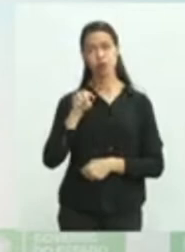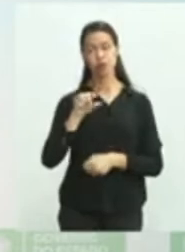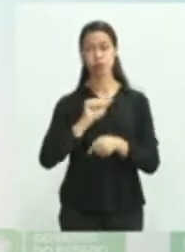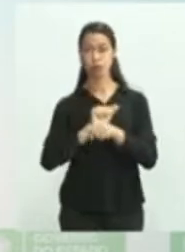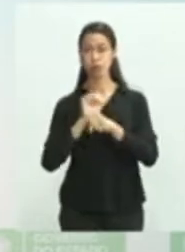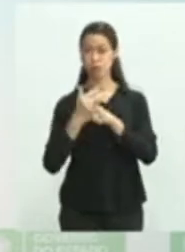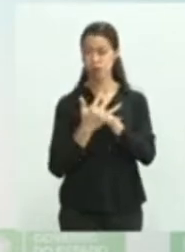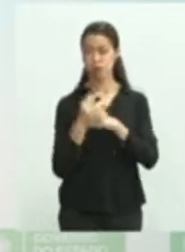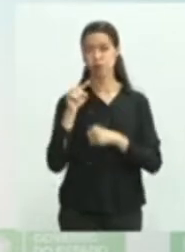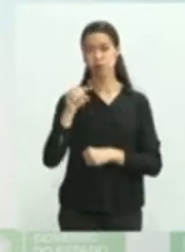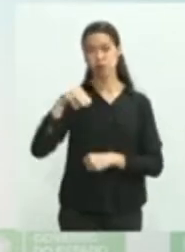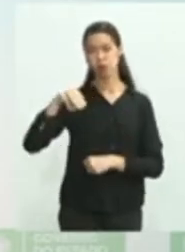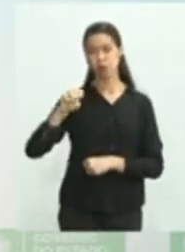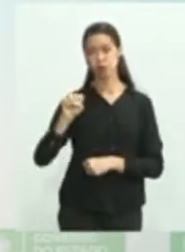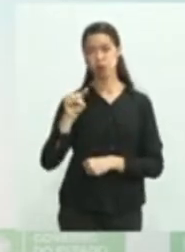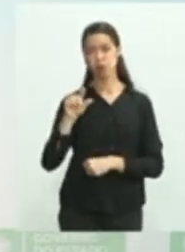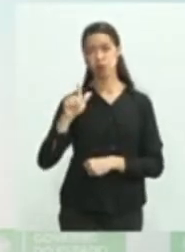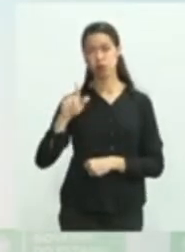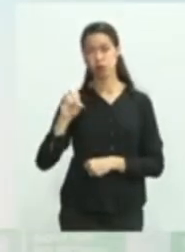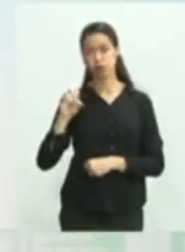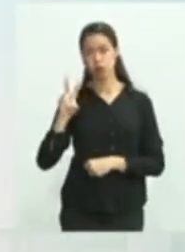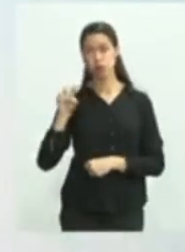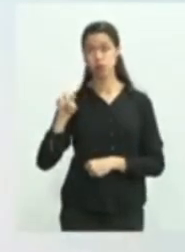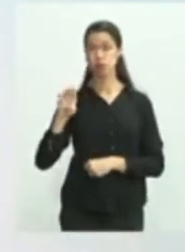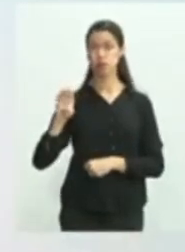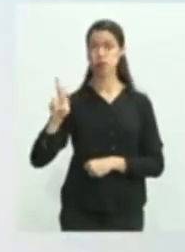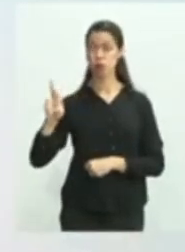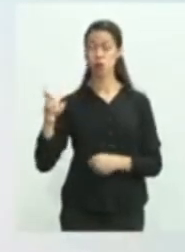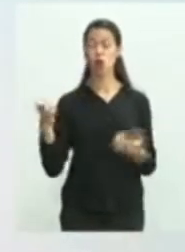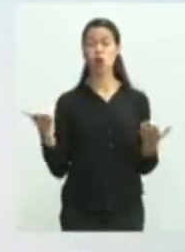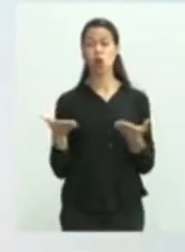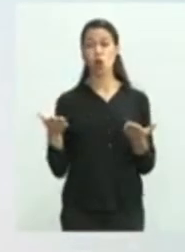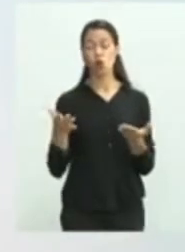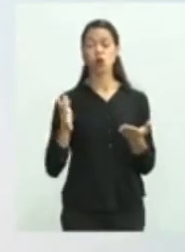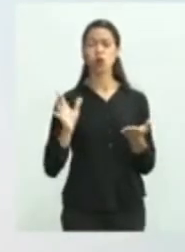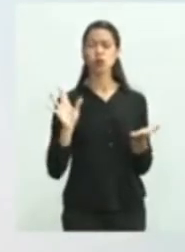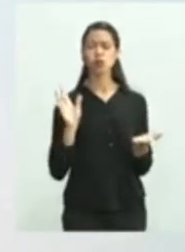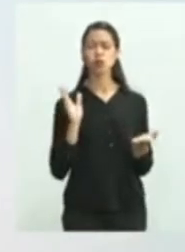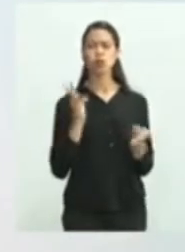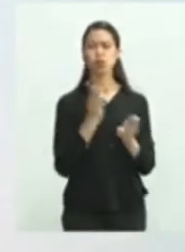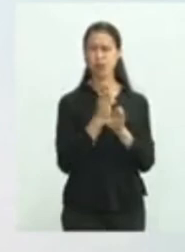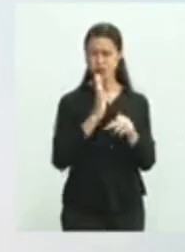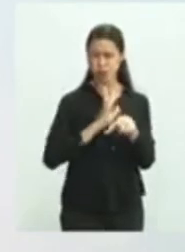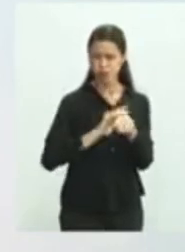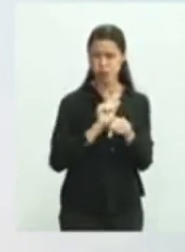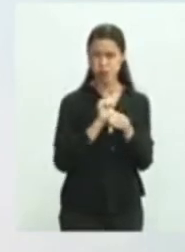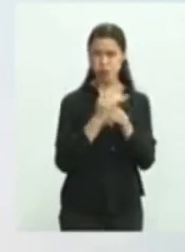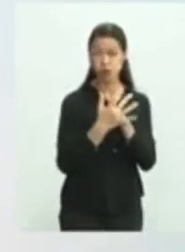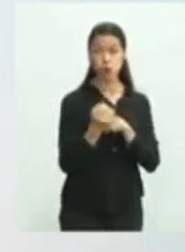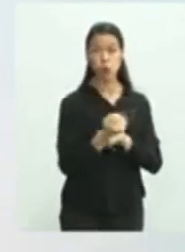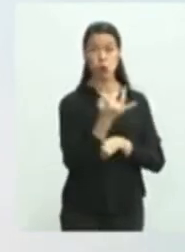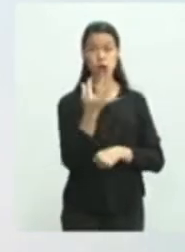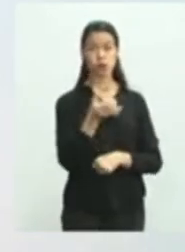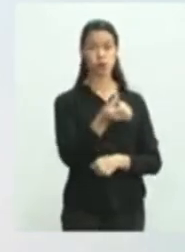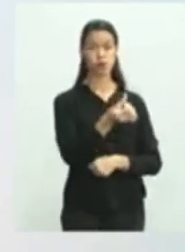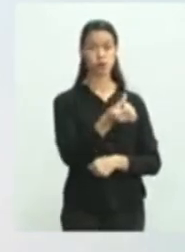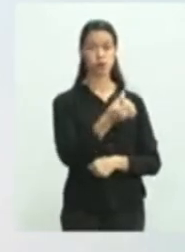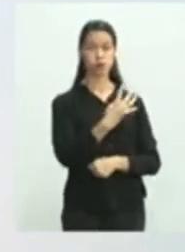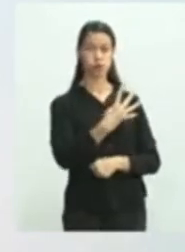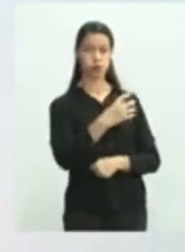.br. O número de casos notificados de hoje são 648 casos,